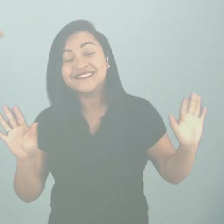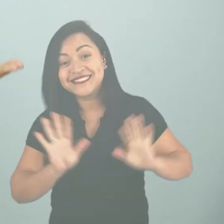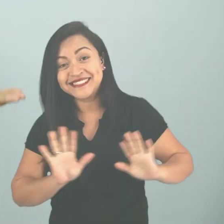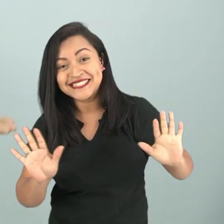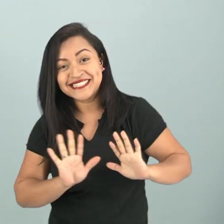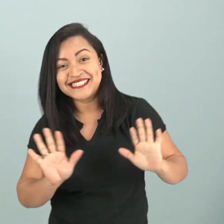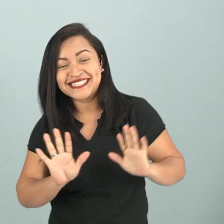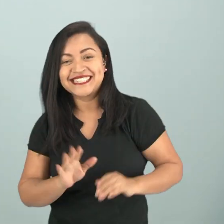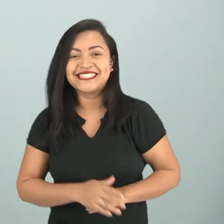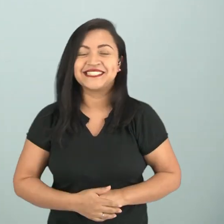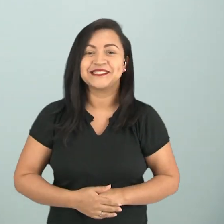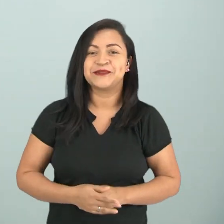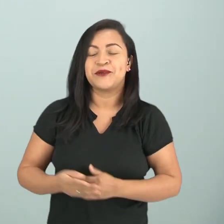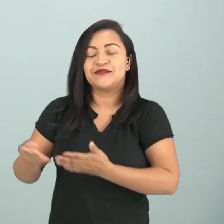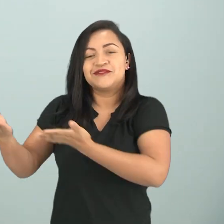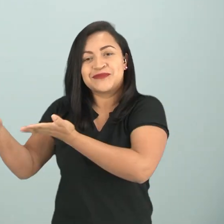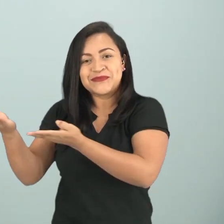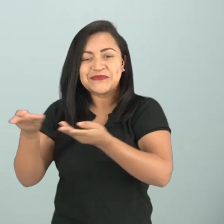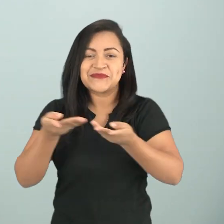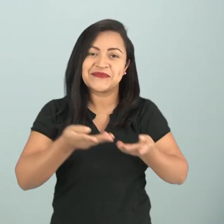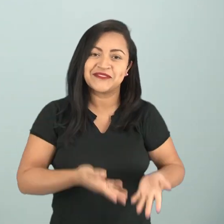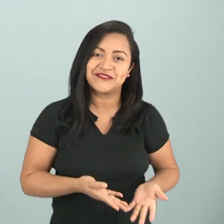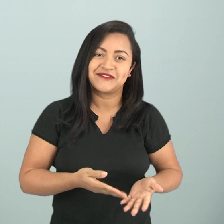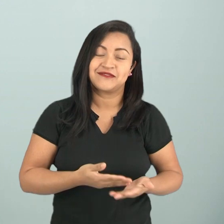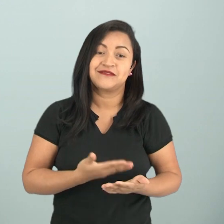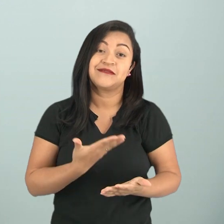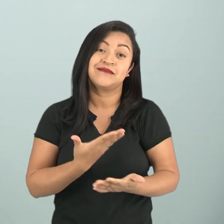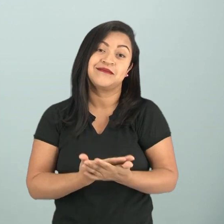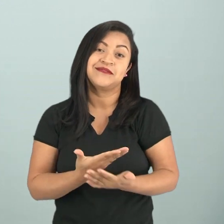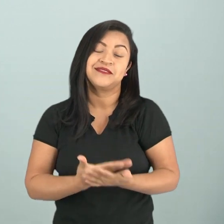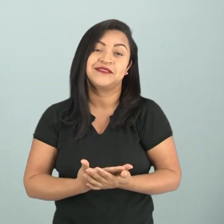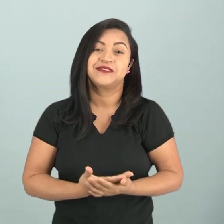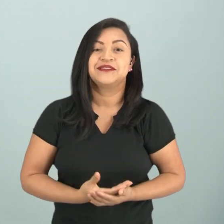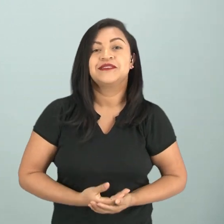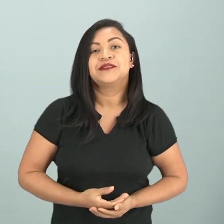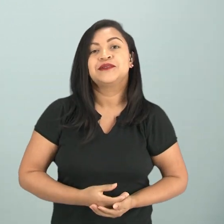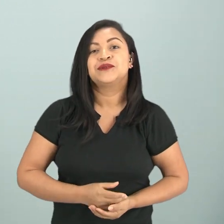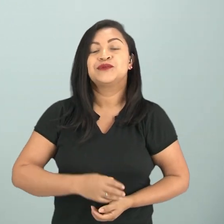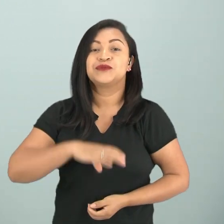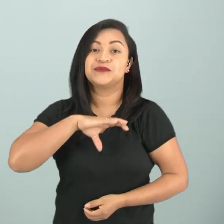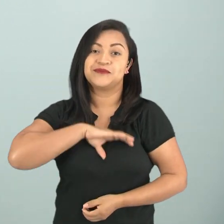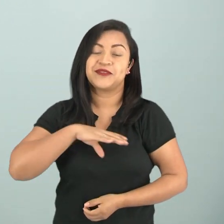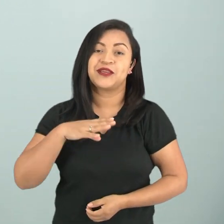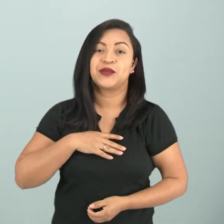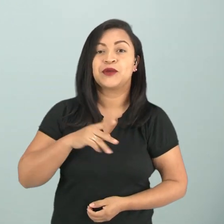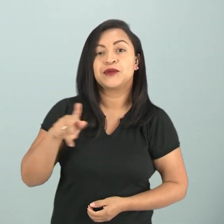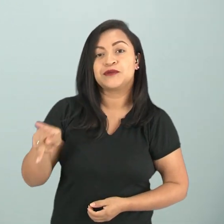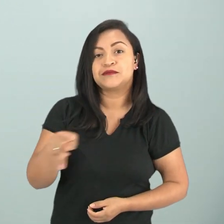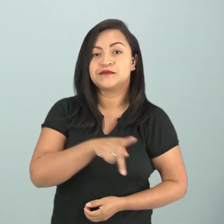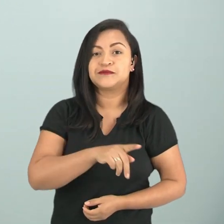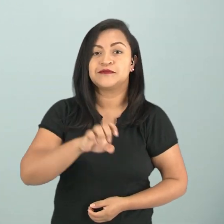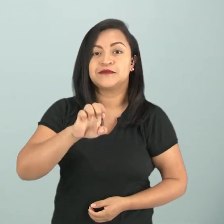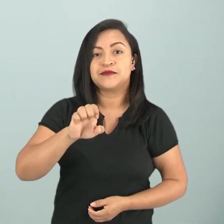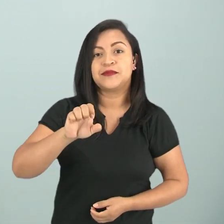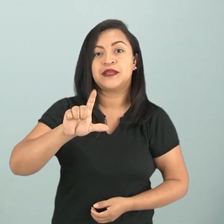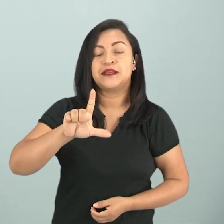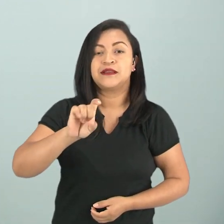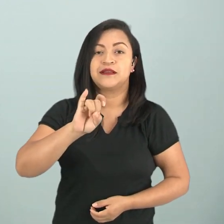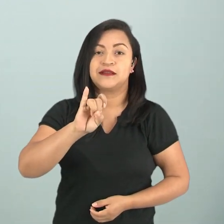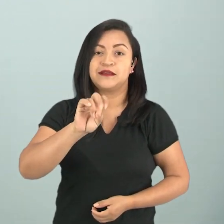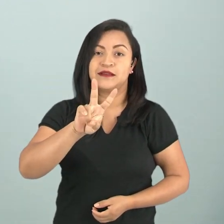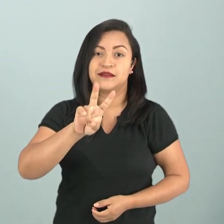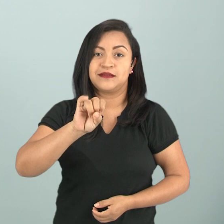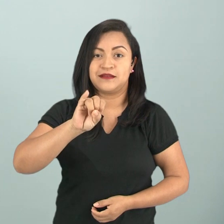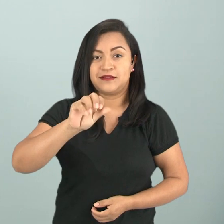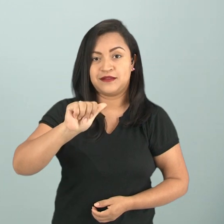Olá pessoal, sejam bem-vindos a mais uma aula de língua portuguesa. Eu sou a professora Elívia Soares, estou aqui com